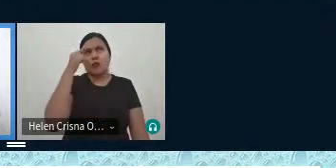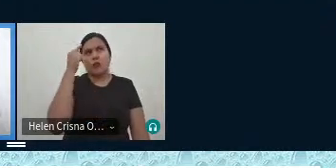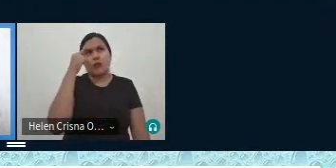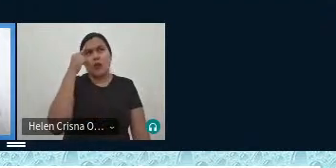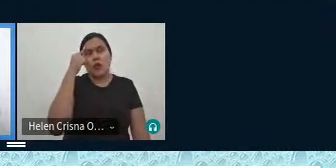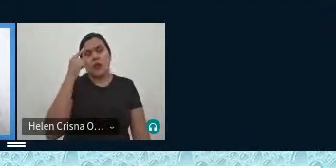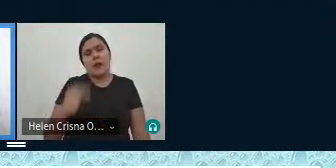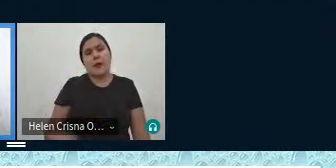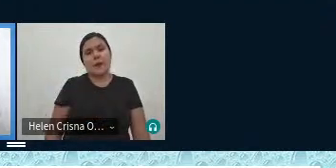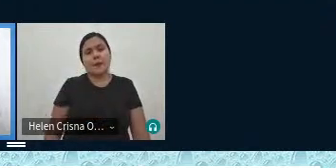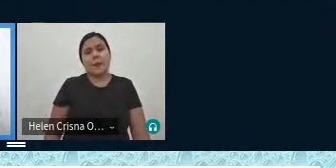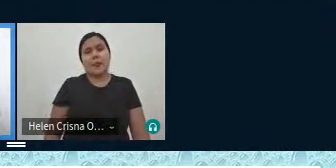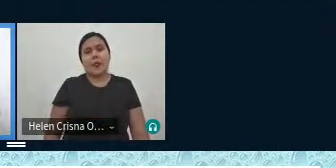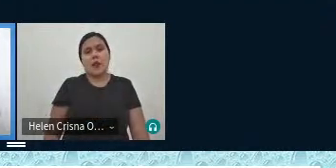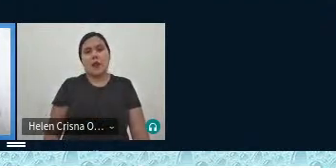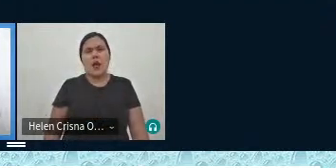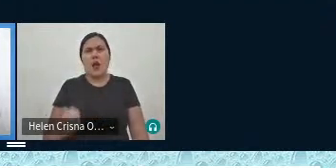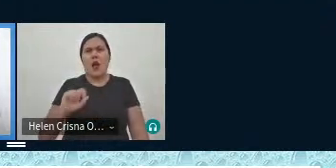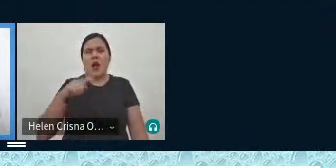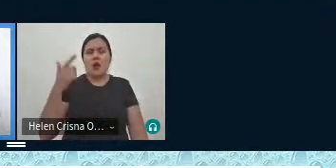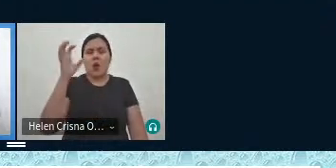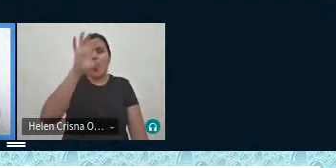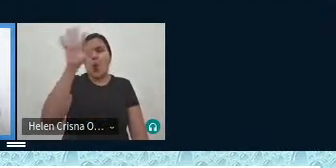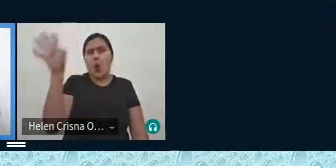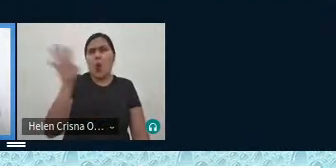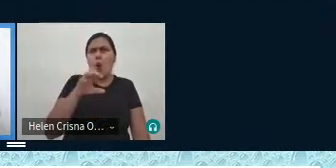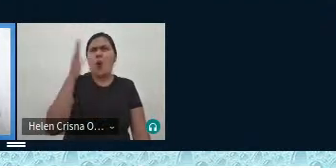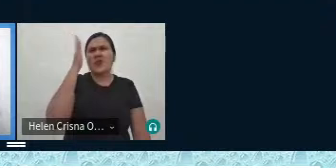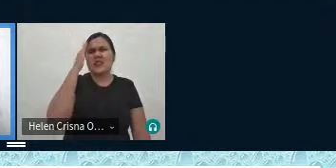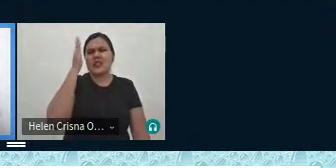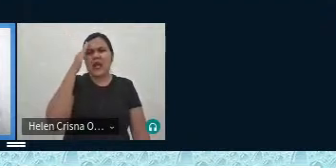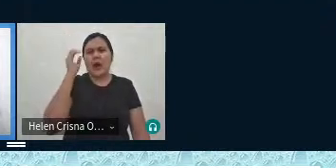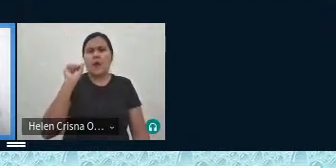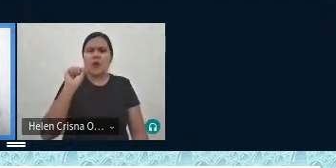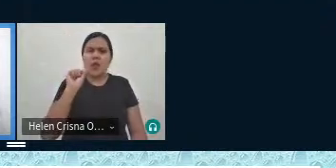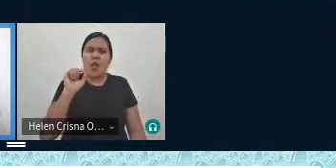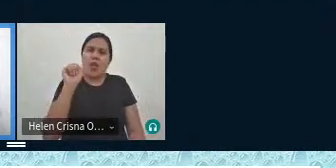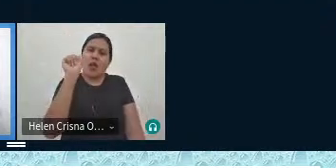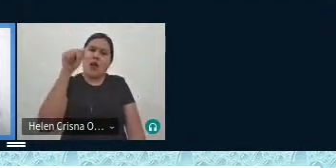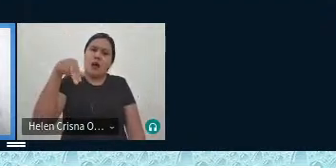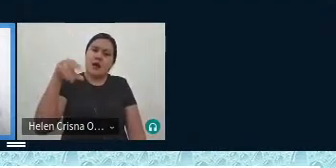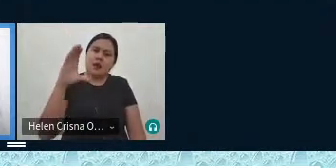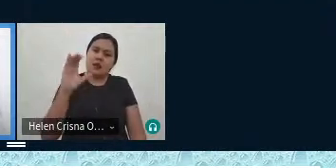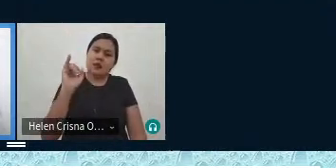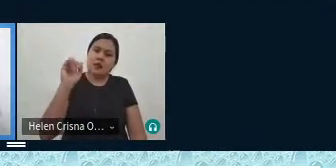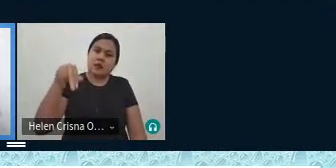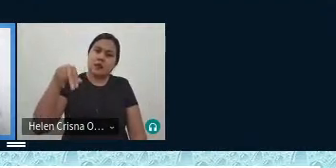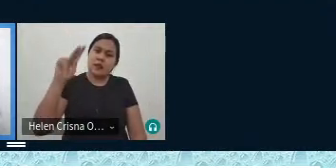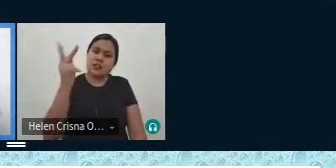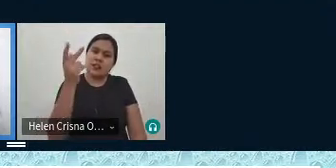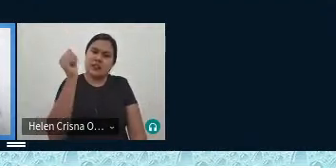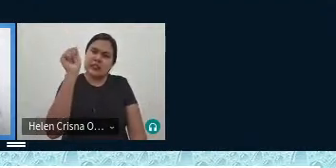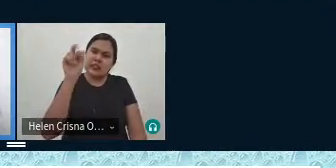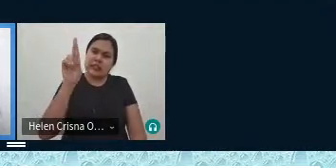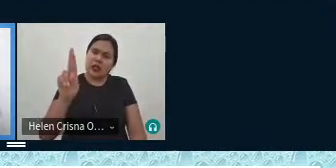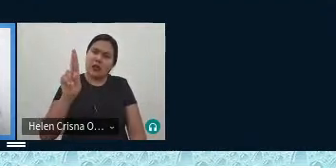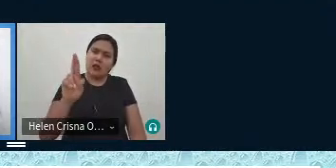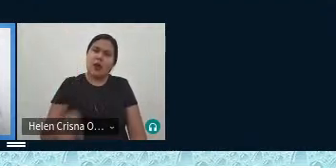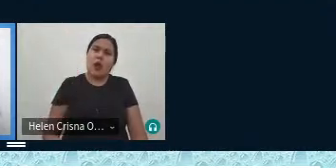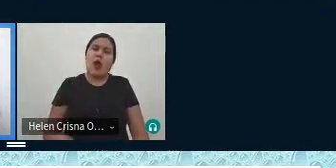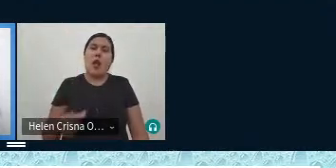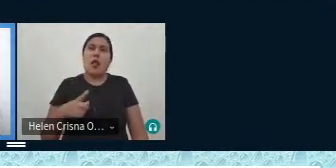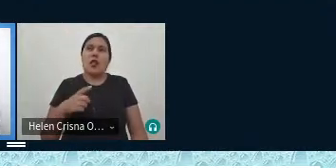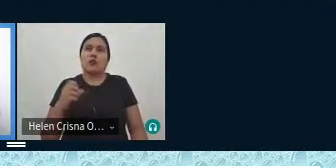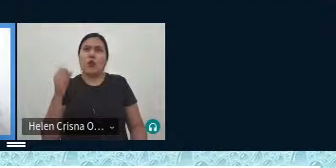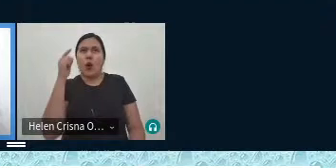assim será que as outras regiões sabem o que é ansinhar né e foi daí que surgiu a ideia